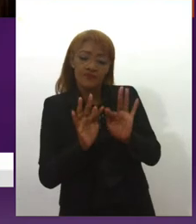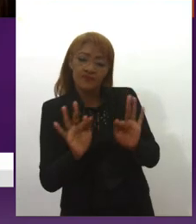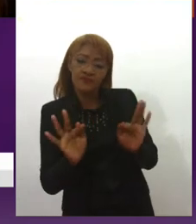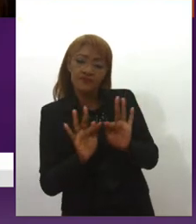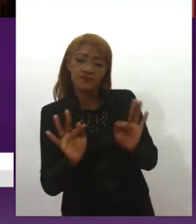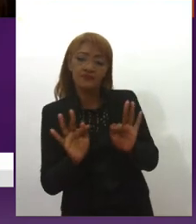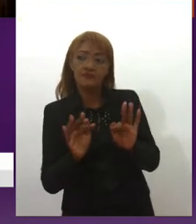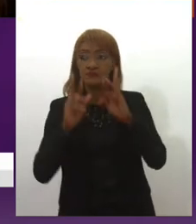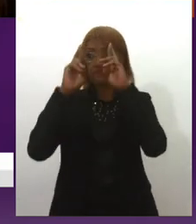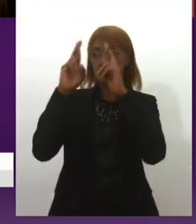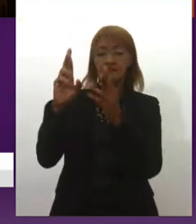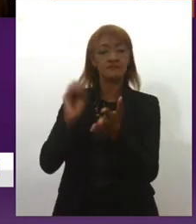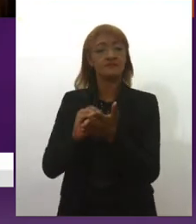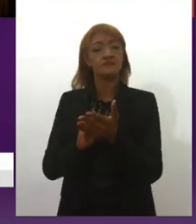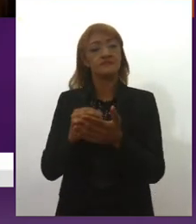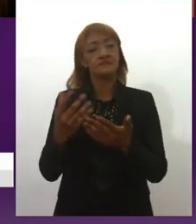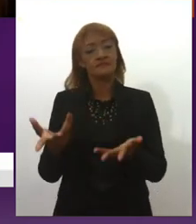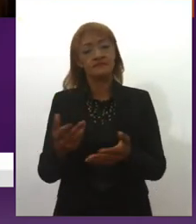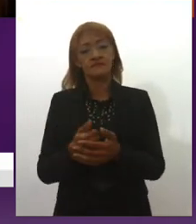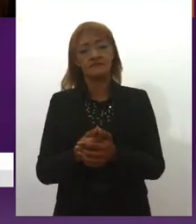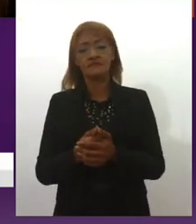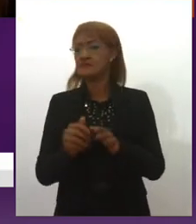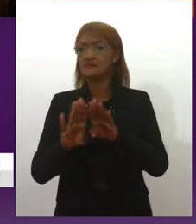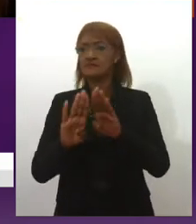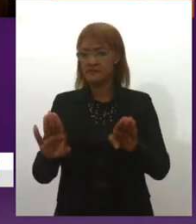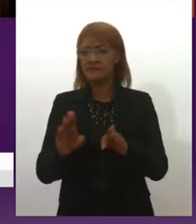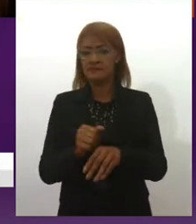respeitassem, entendeu, a academia, ela funciona assim,